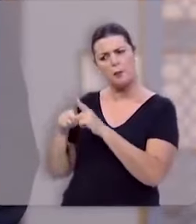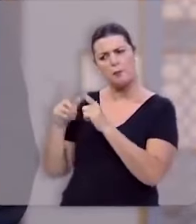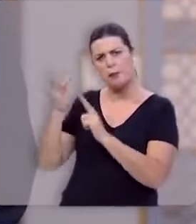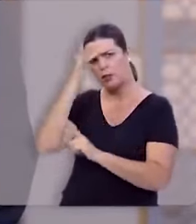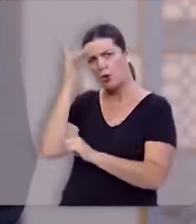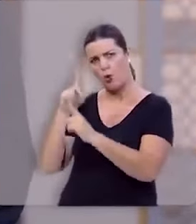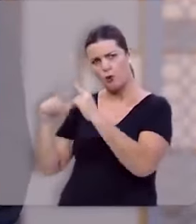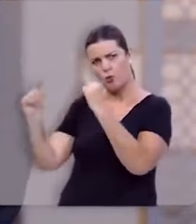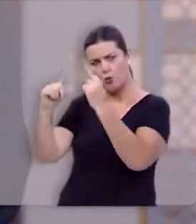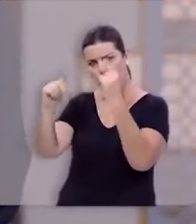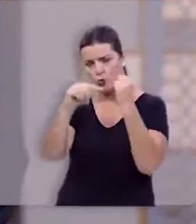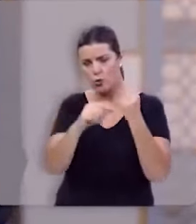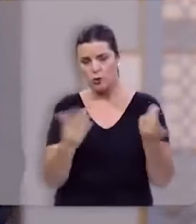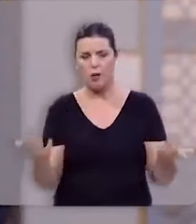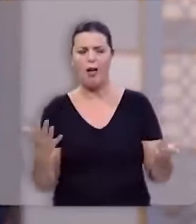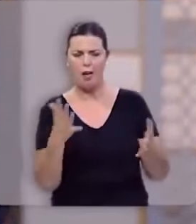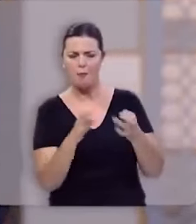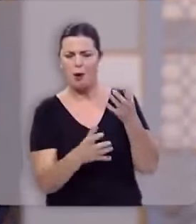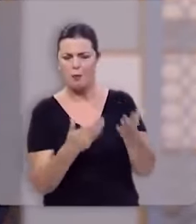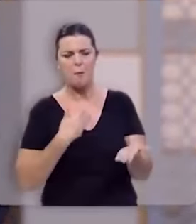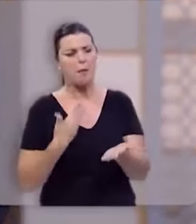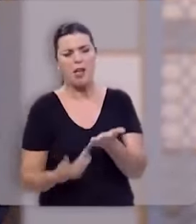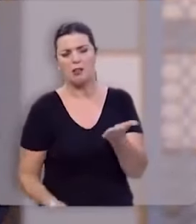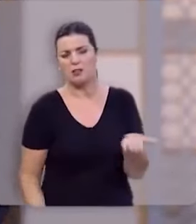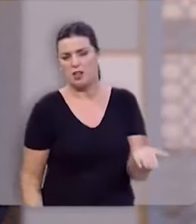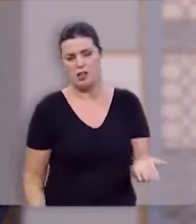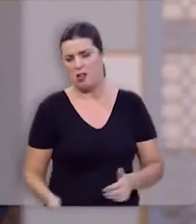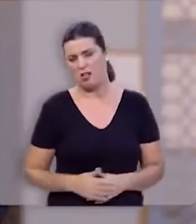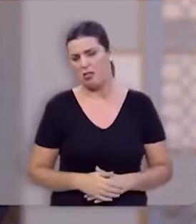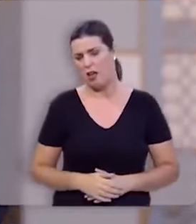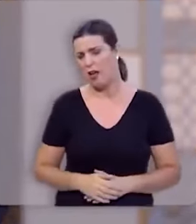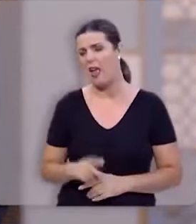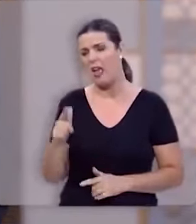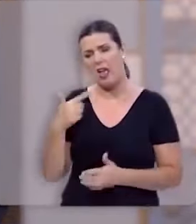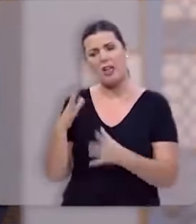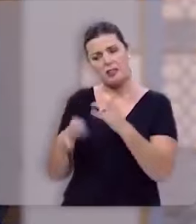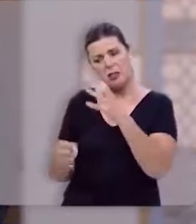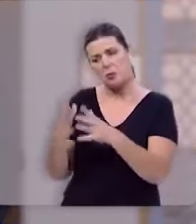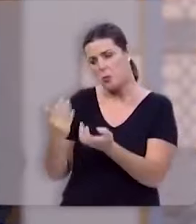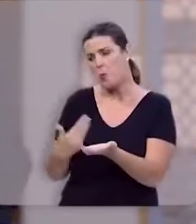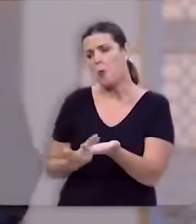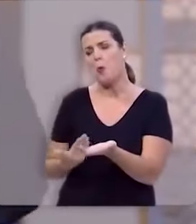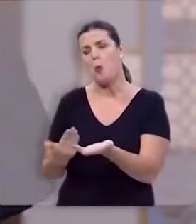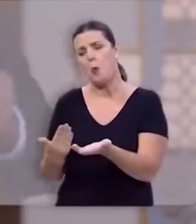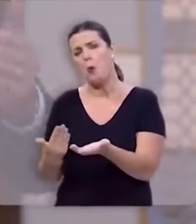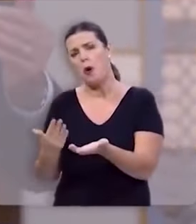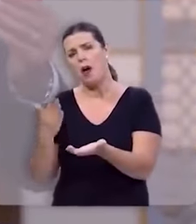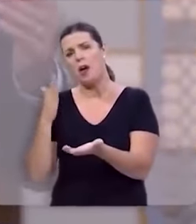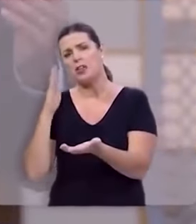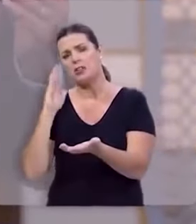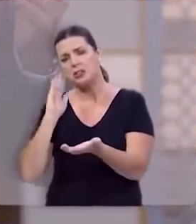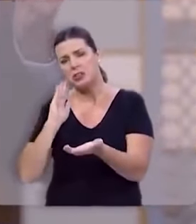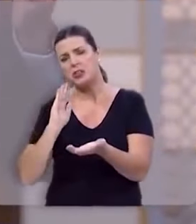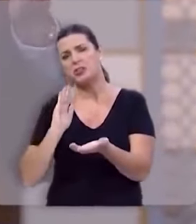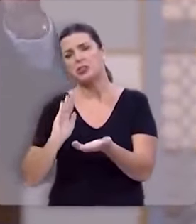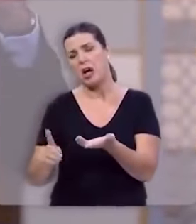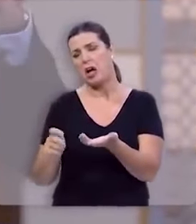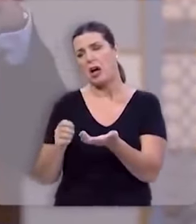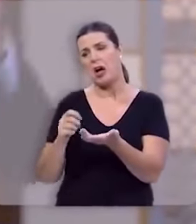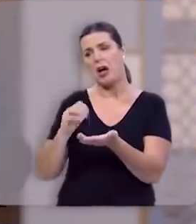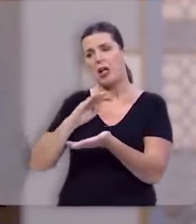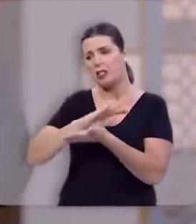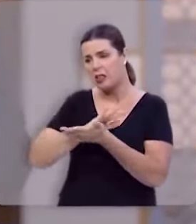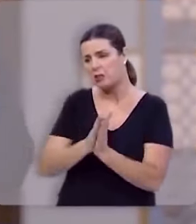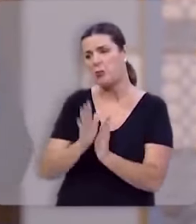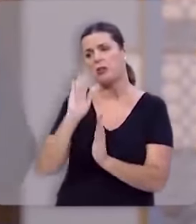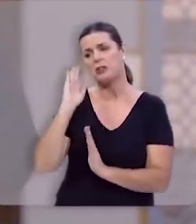é uma batalha perdida essa luta já está lá com a derrota